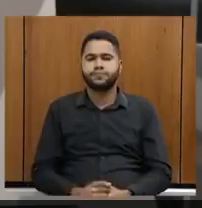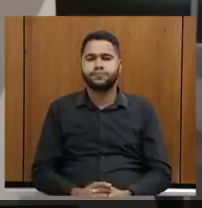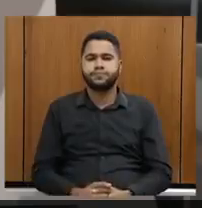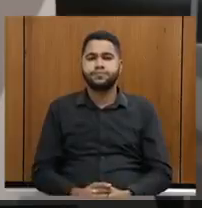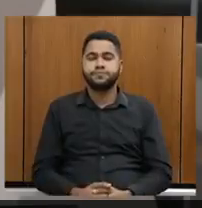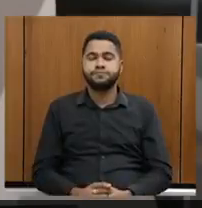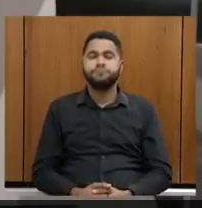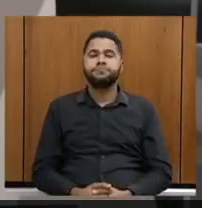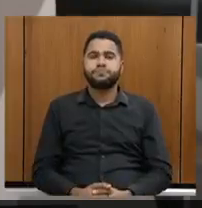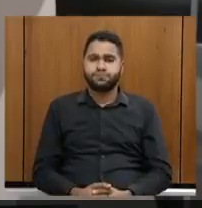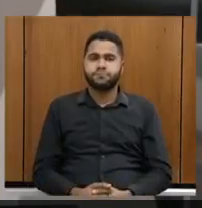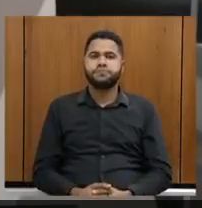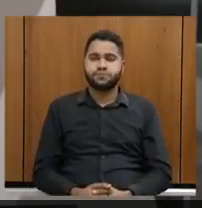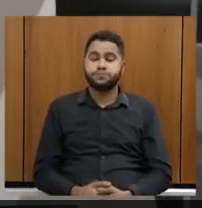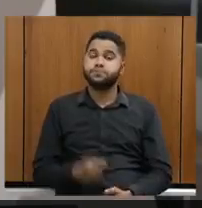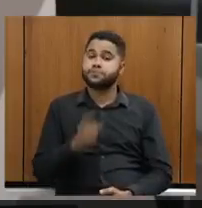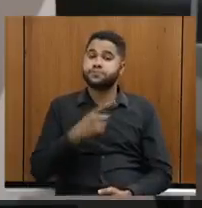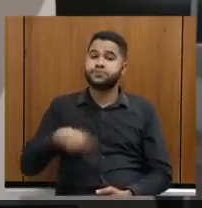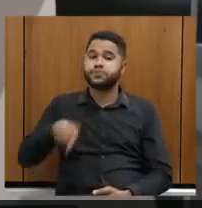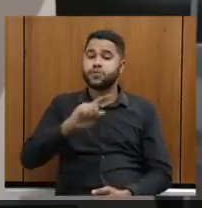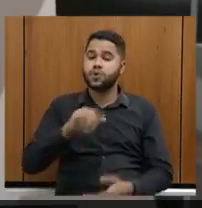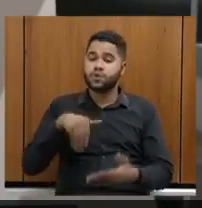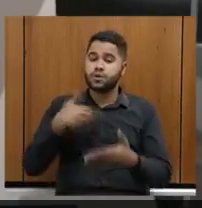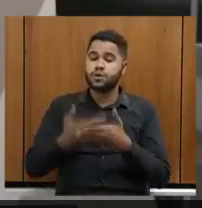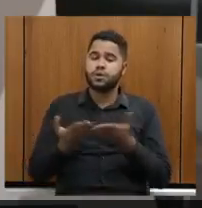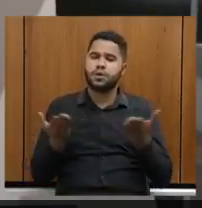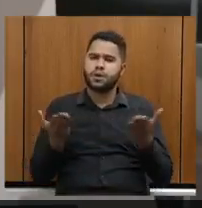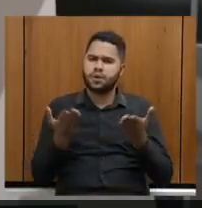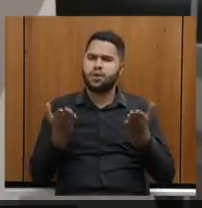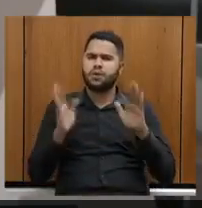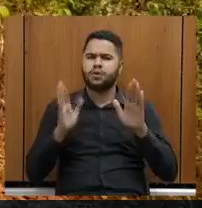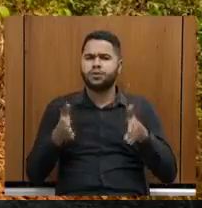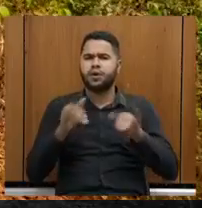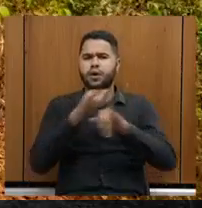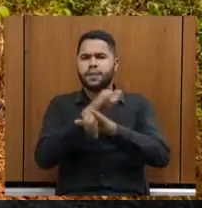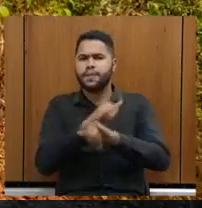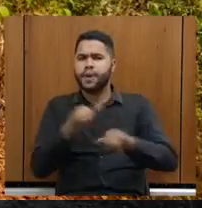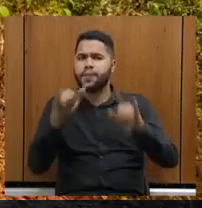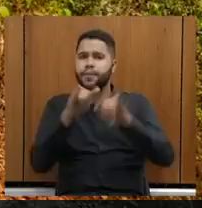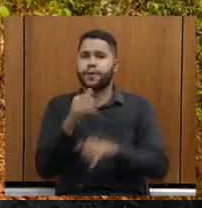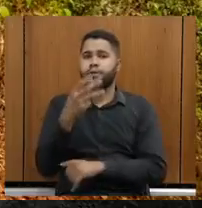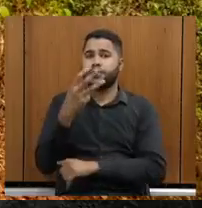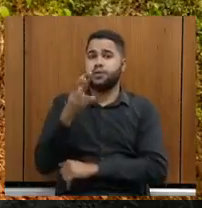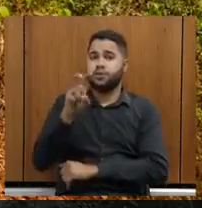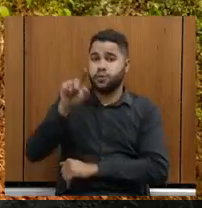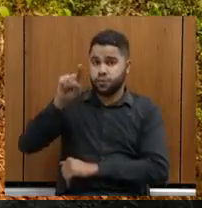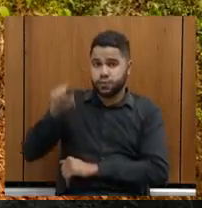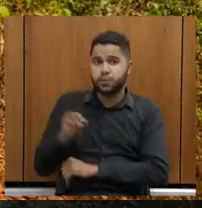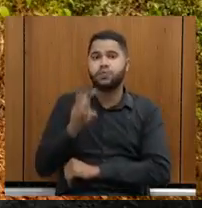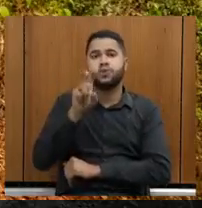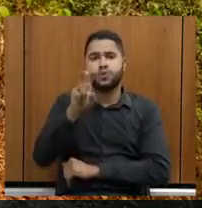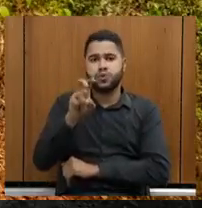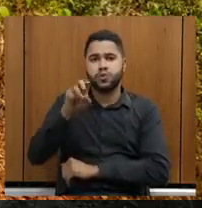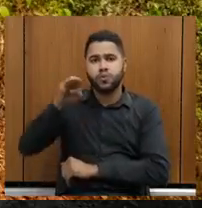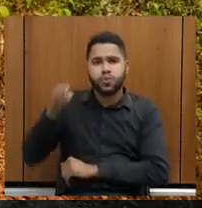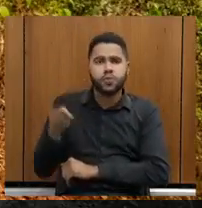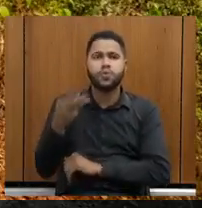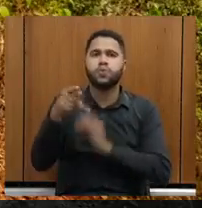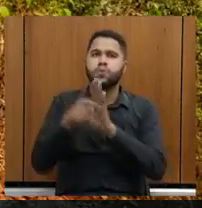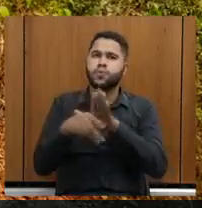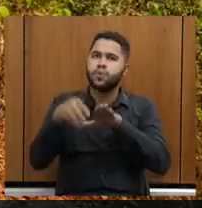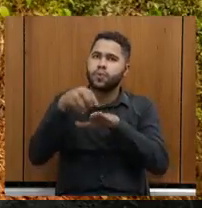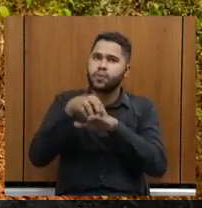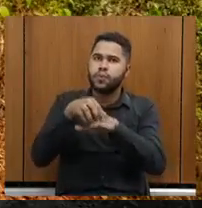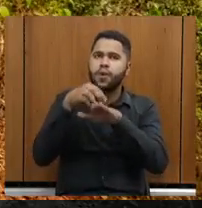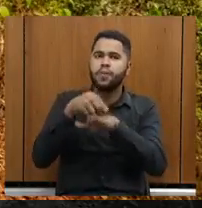Então, nós fizemos até agora, já prestando contas, 35,5 milhões do Reviva Turismo, esse